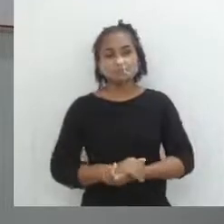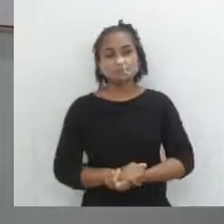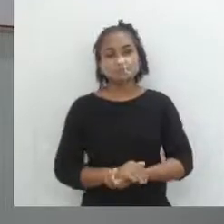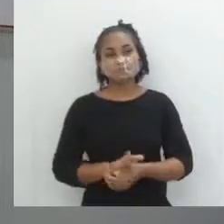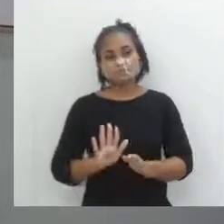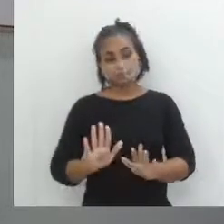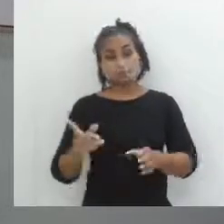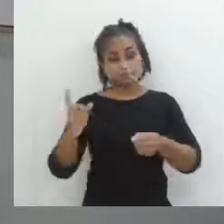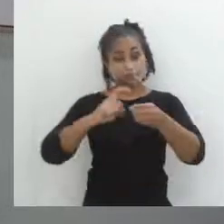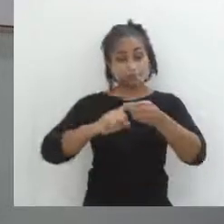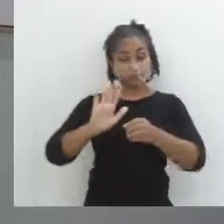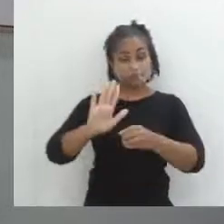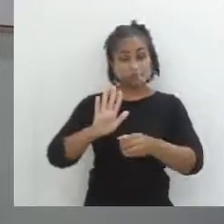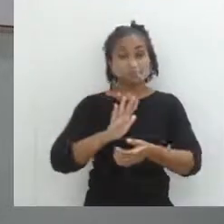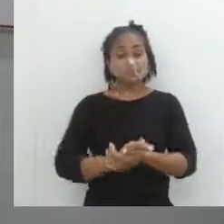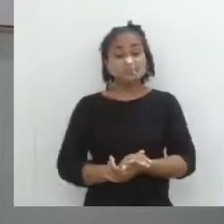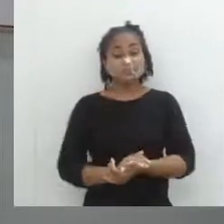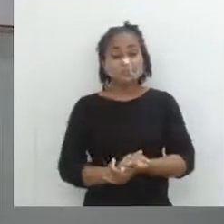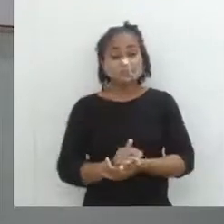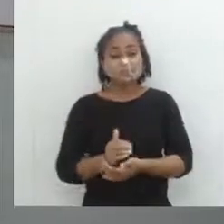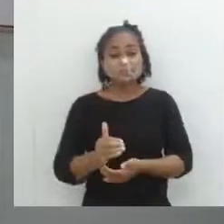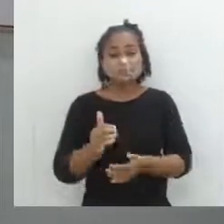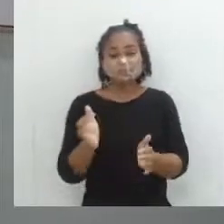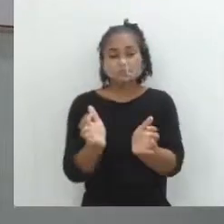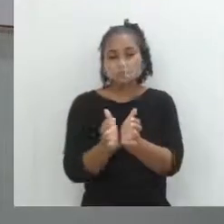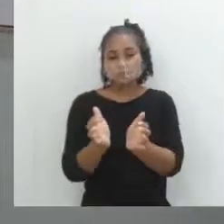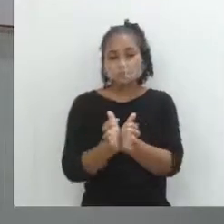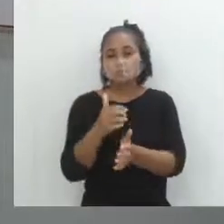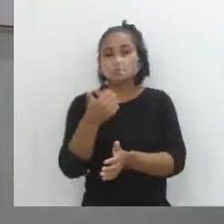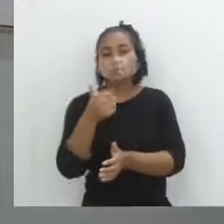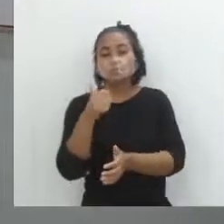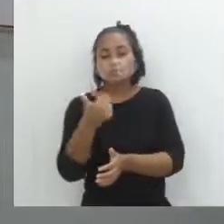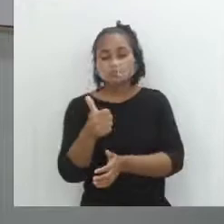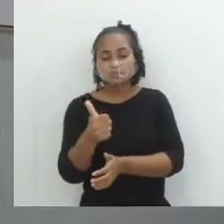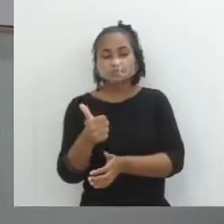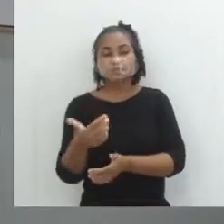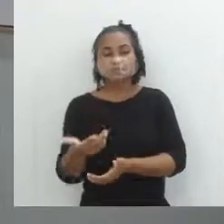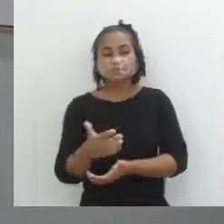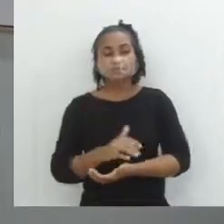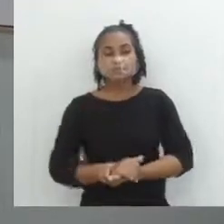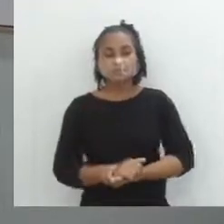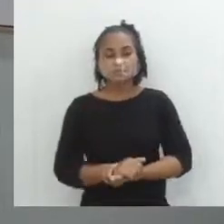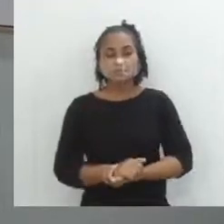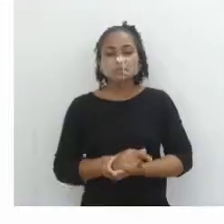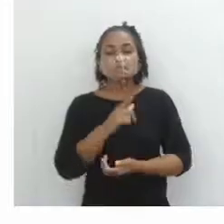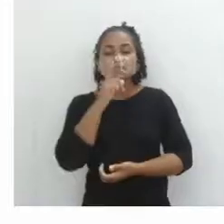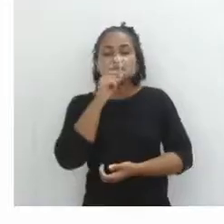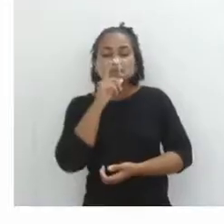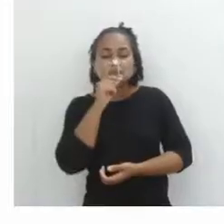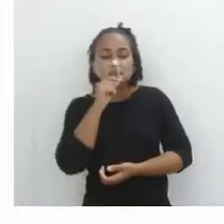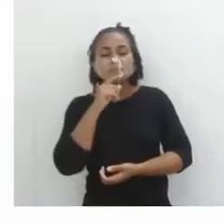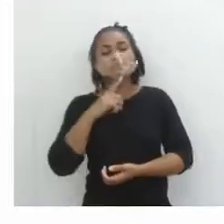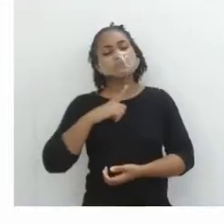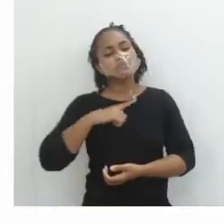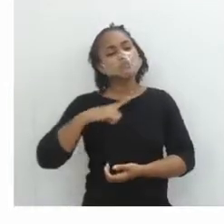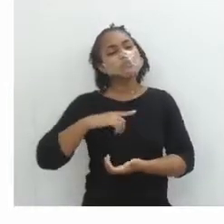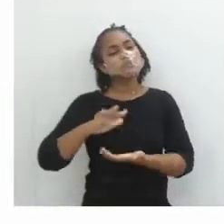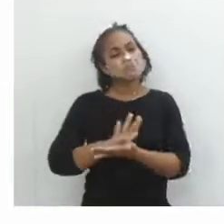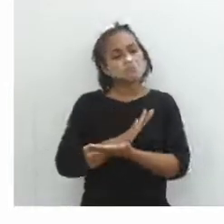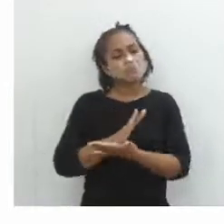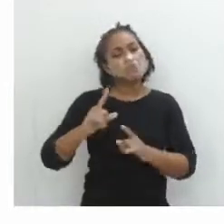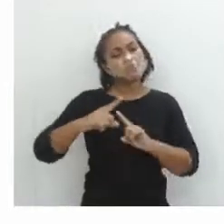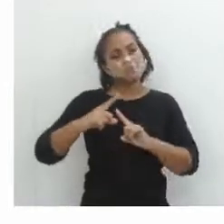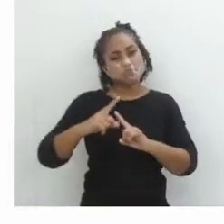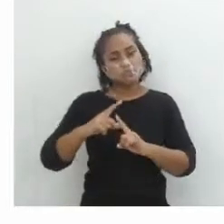Então, deixa eu voltar aqui. A próxima classificação, como eu falei para vocês, é a qualidade da água. Existem alguns tipos de